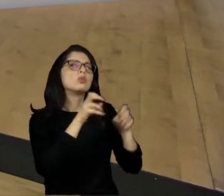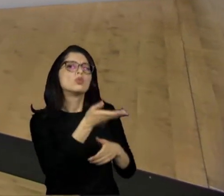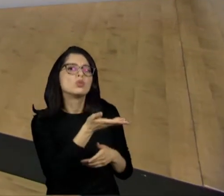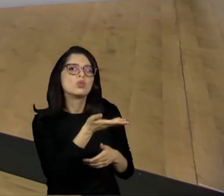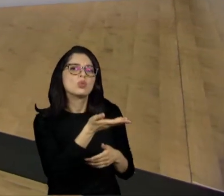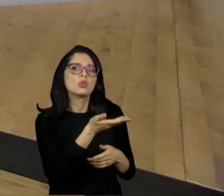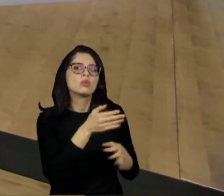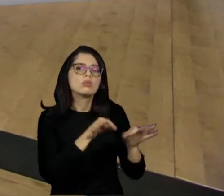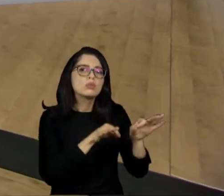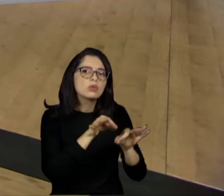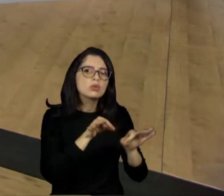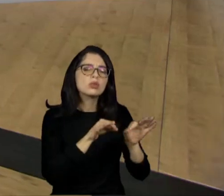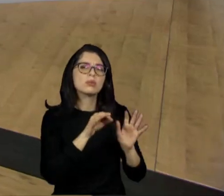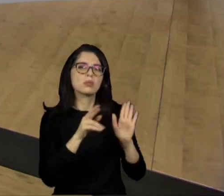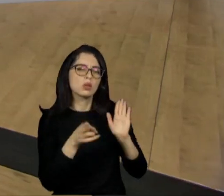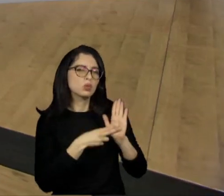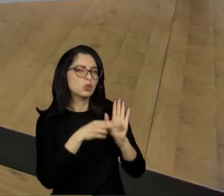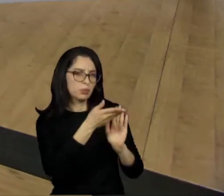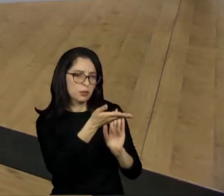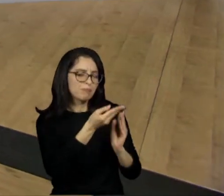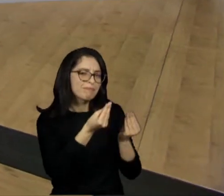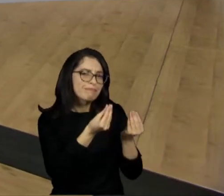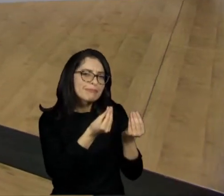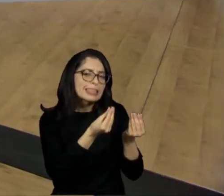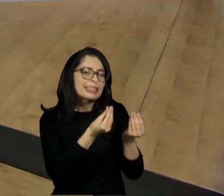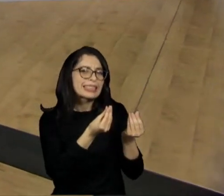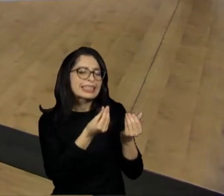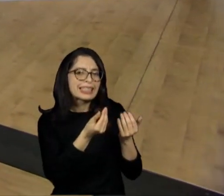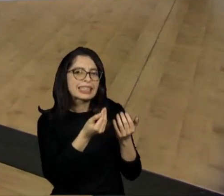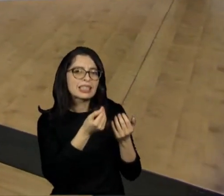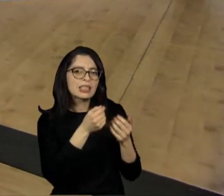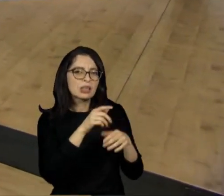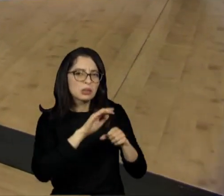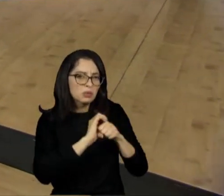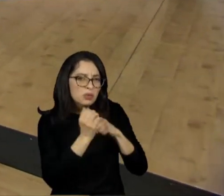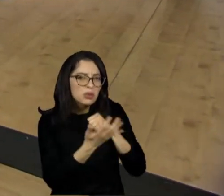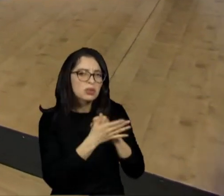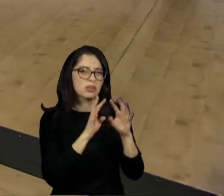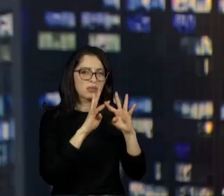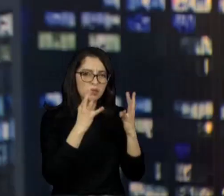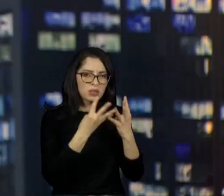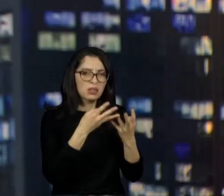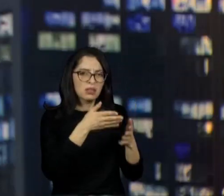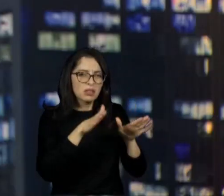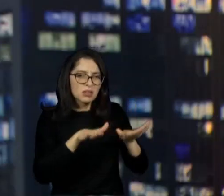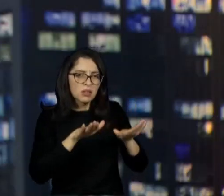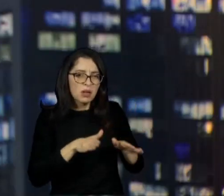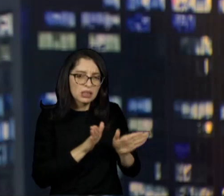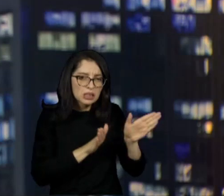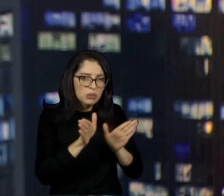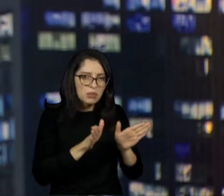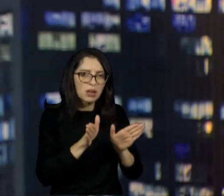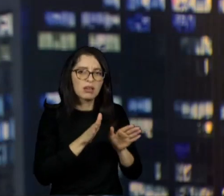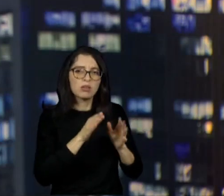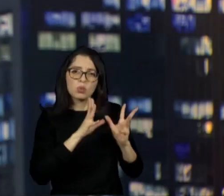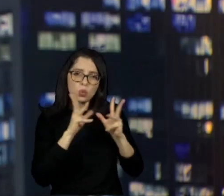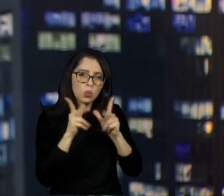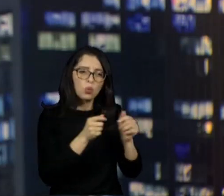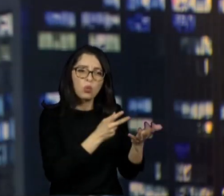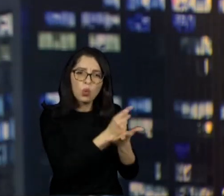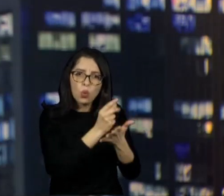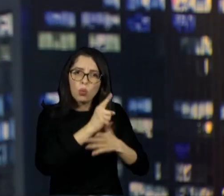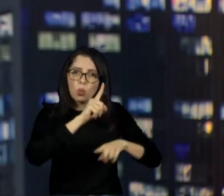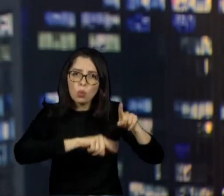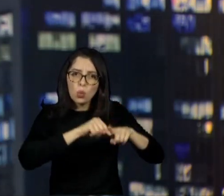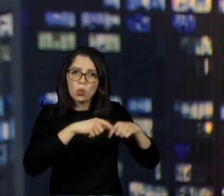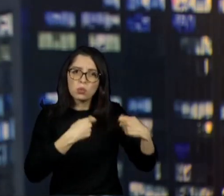mas isso deveria existir independentemente da pandemia. Então, assim, a acessibilidade, nesse caso aí das compras pela internet, parece que a